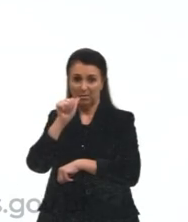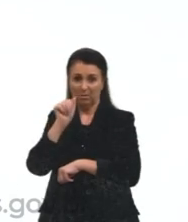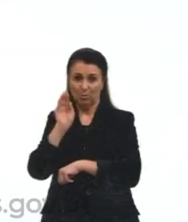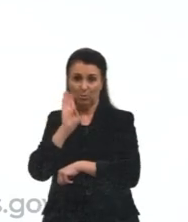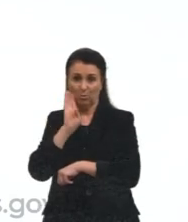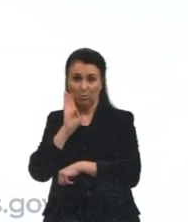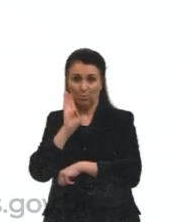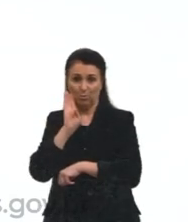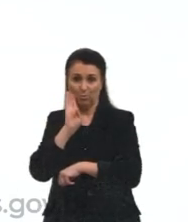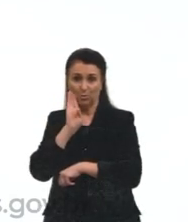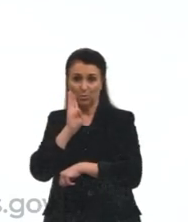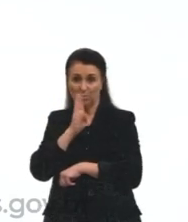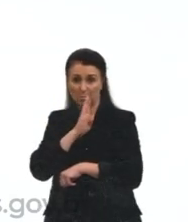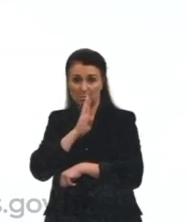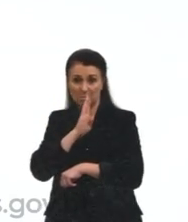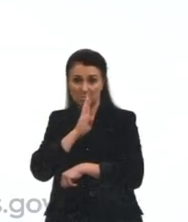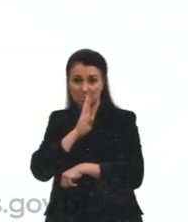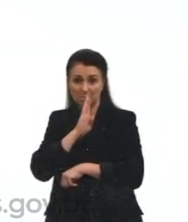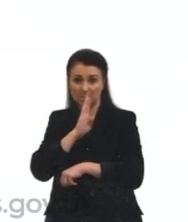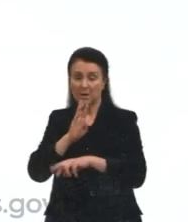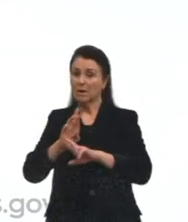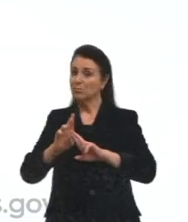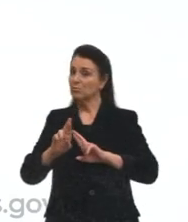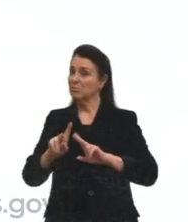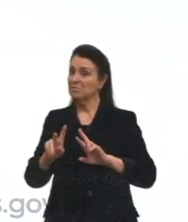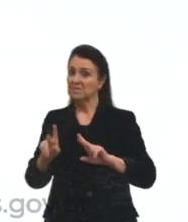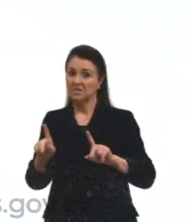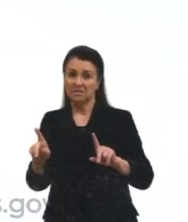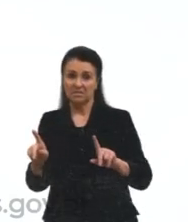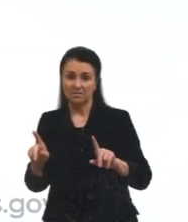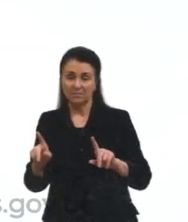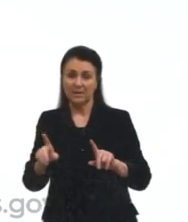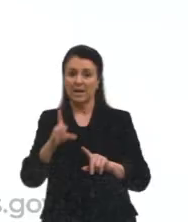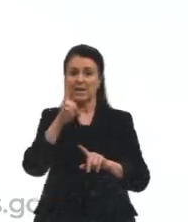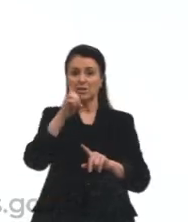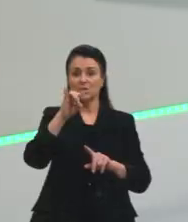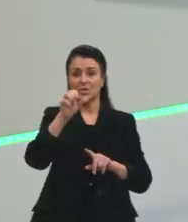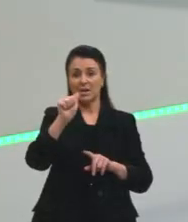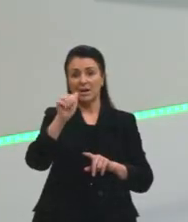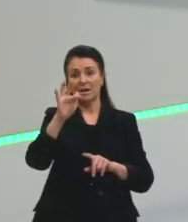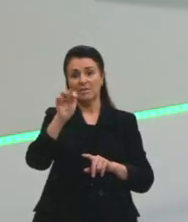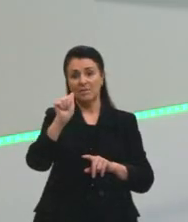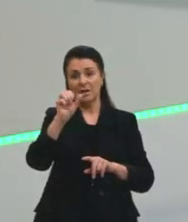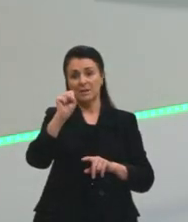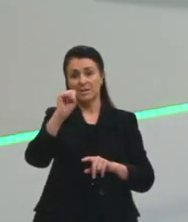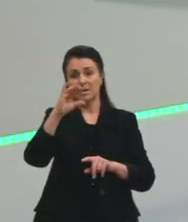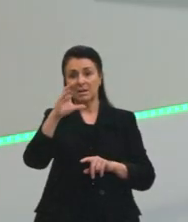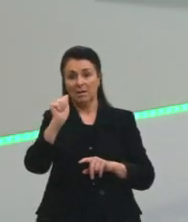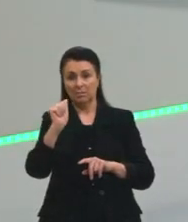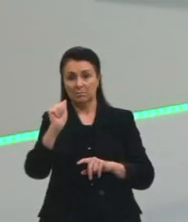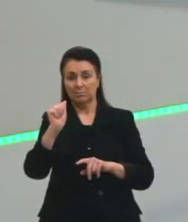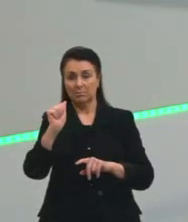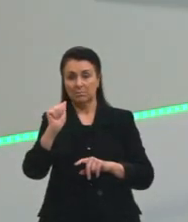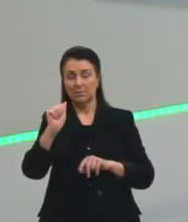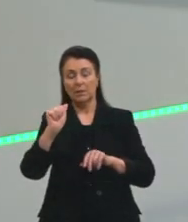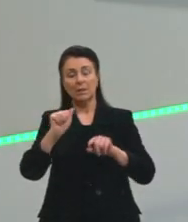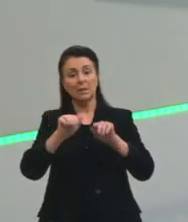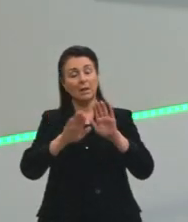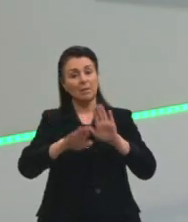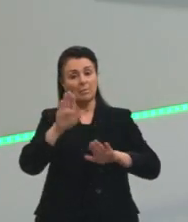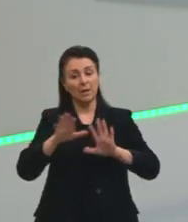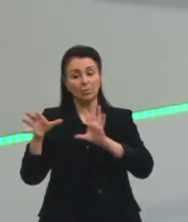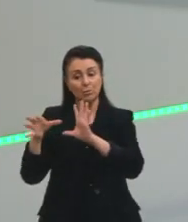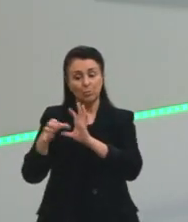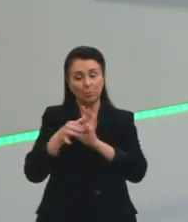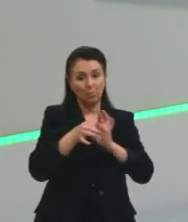variação diafásica. Aquela variação de contexto comunicativo. Segundo